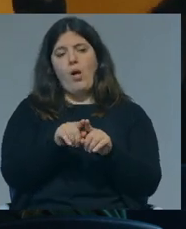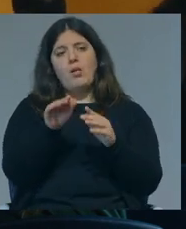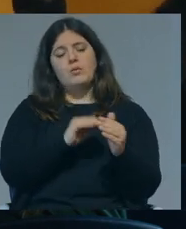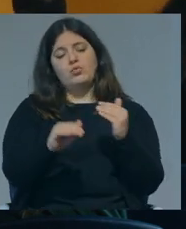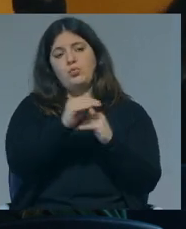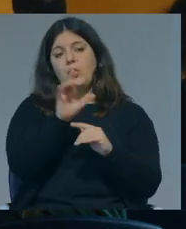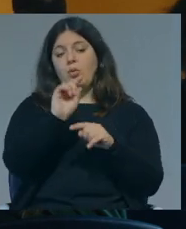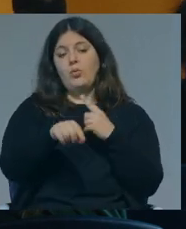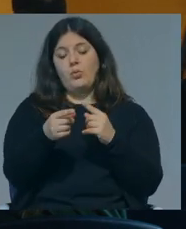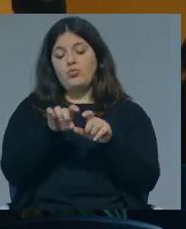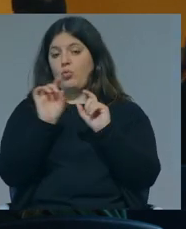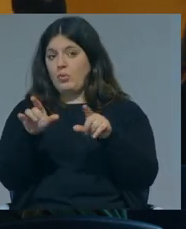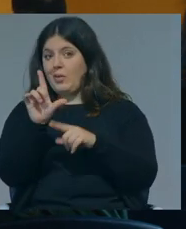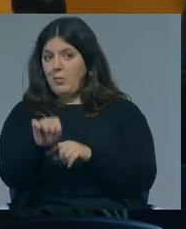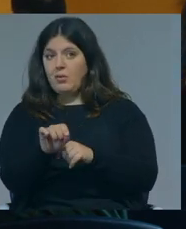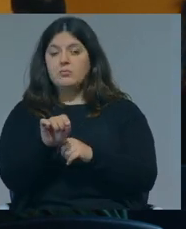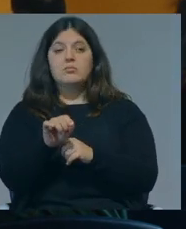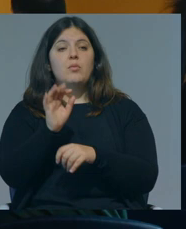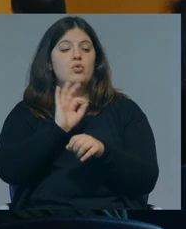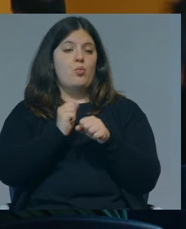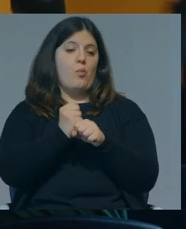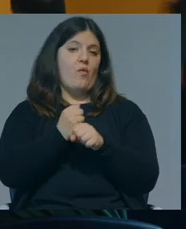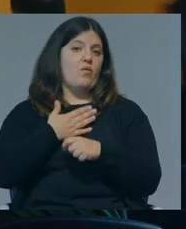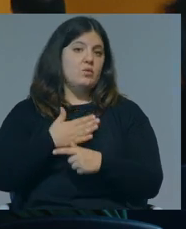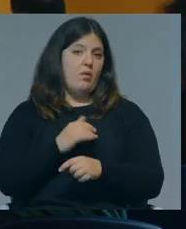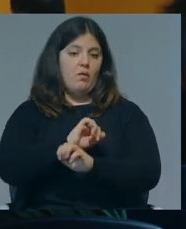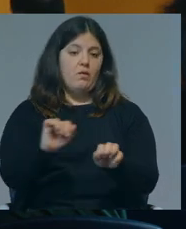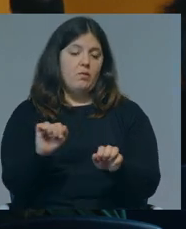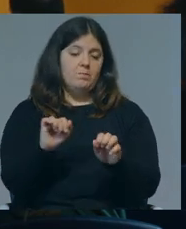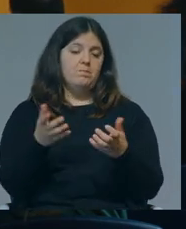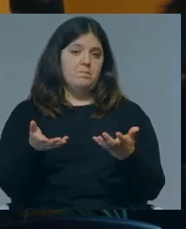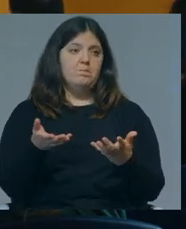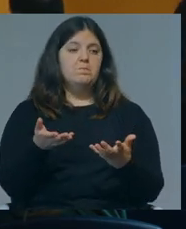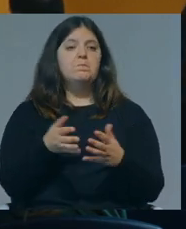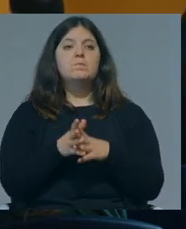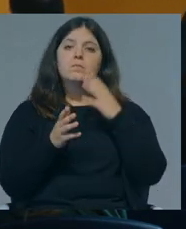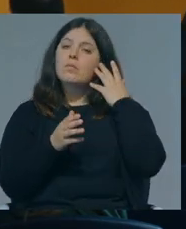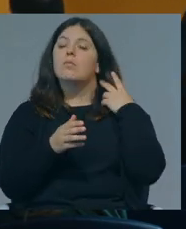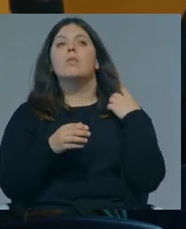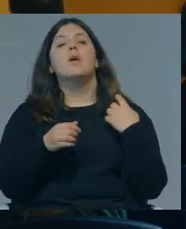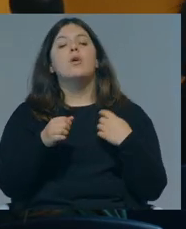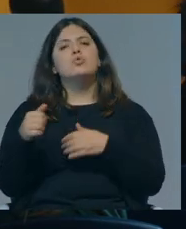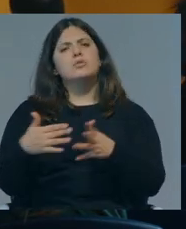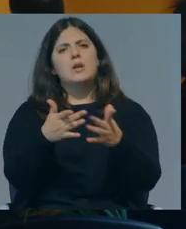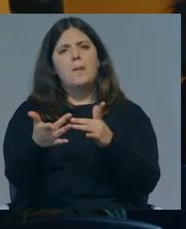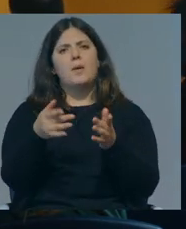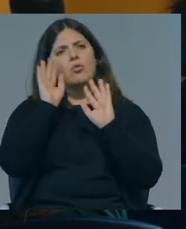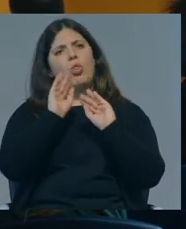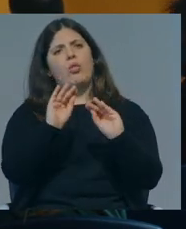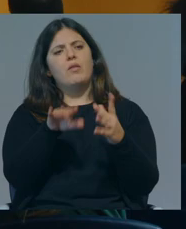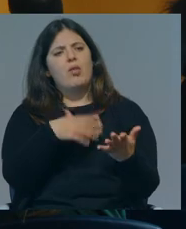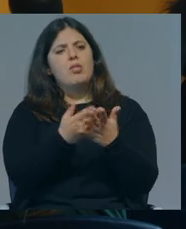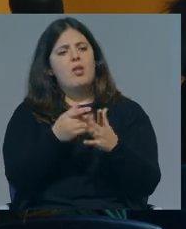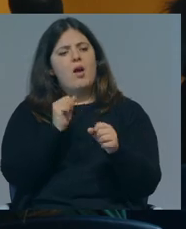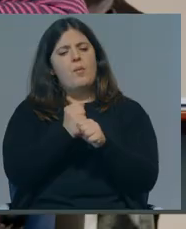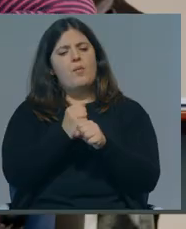secundário, como depois na faculdade, as profissões que são, enfim, os percursos educativos que dão